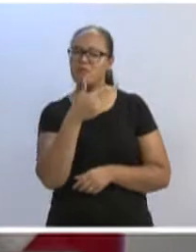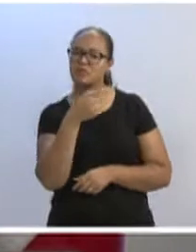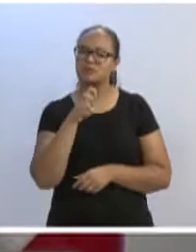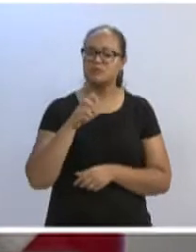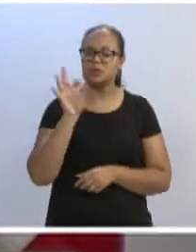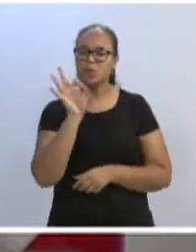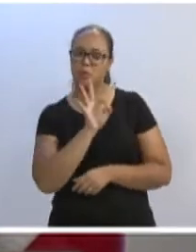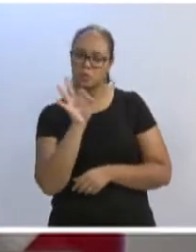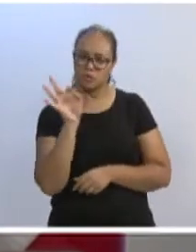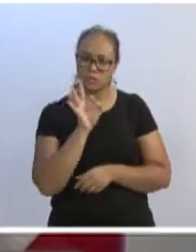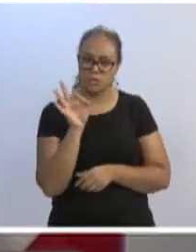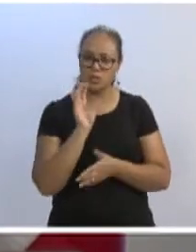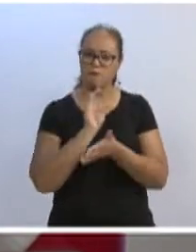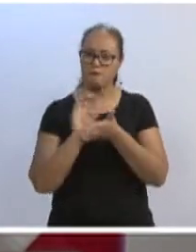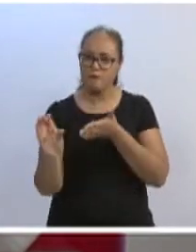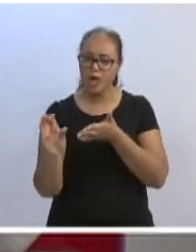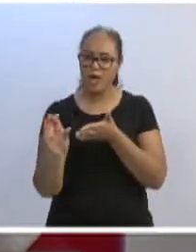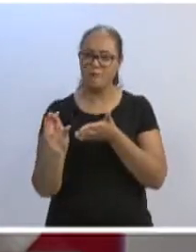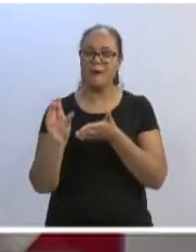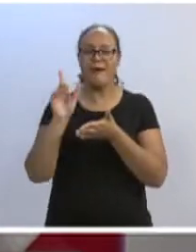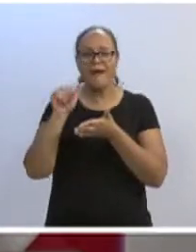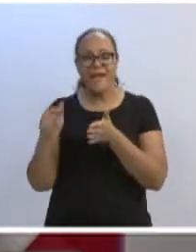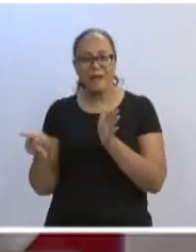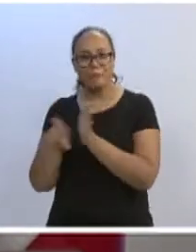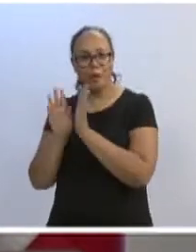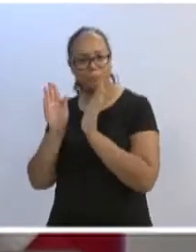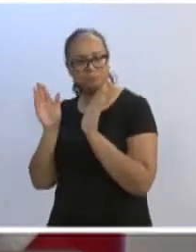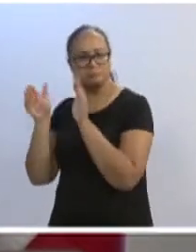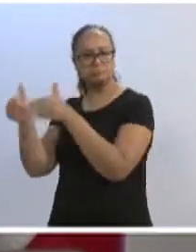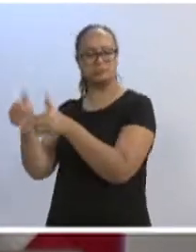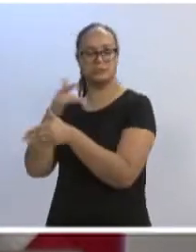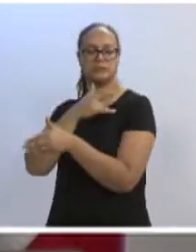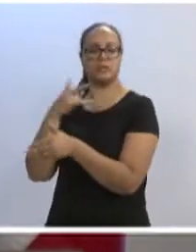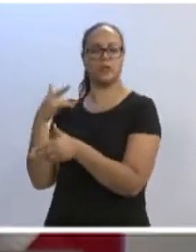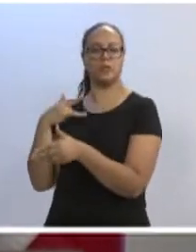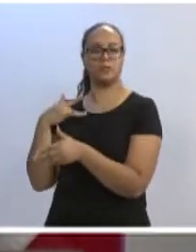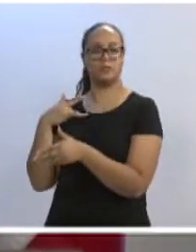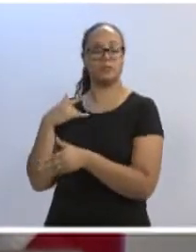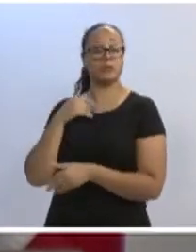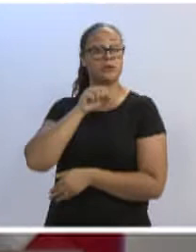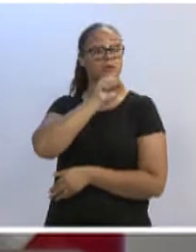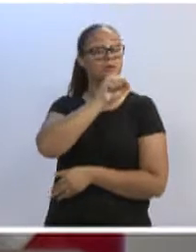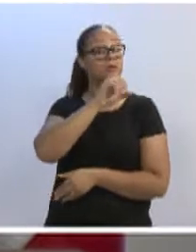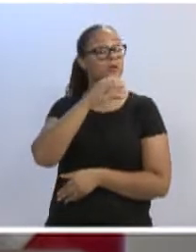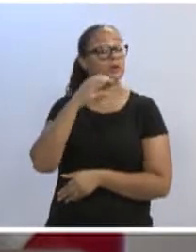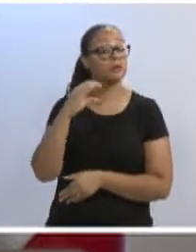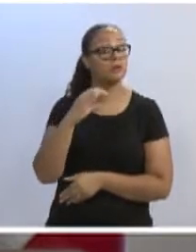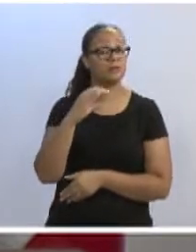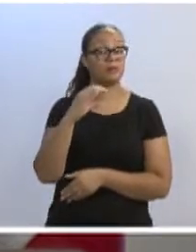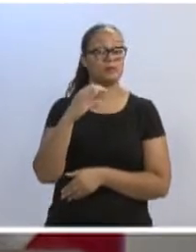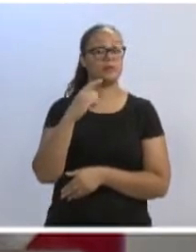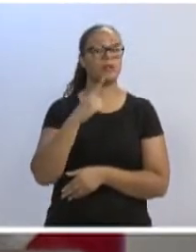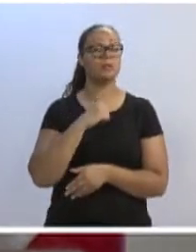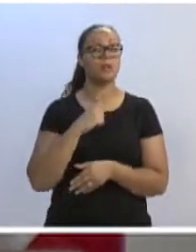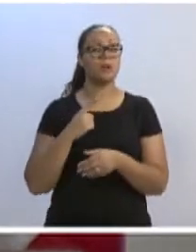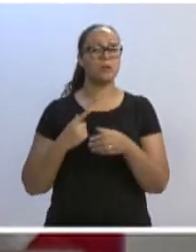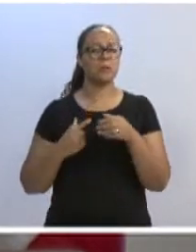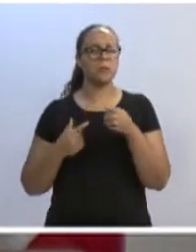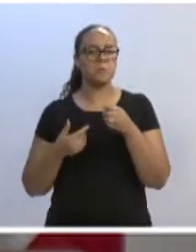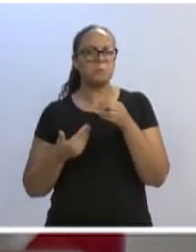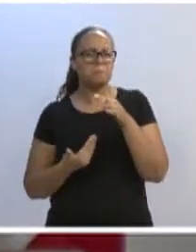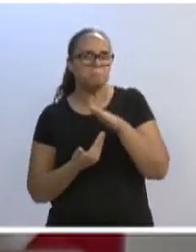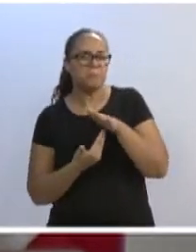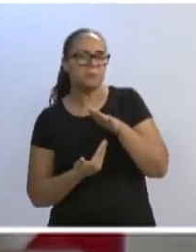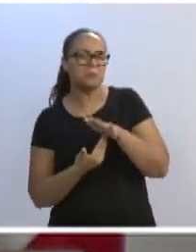orçamento anual em saúde. O estado de Santa Catarina, que tem o mínimo, obrigado por lei, a